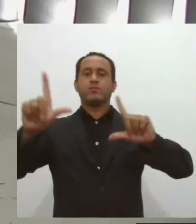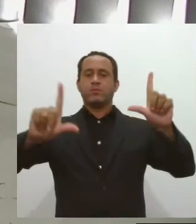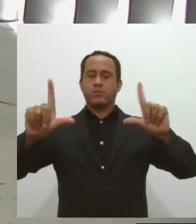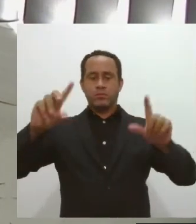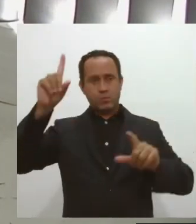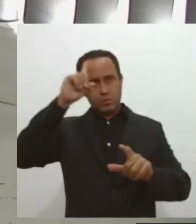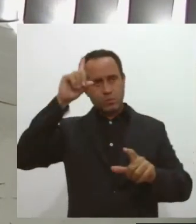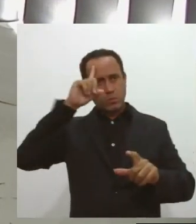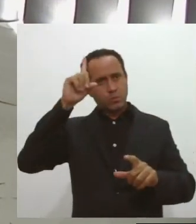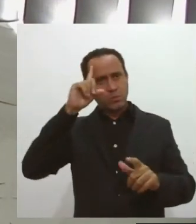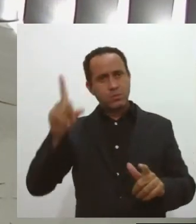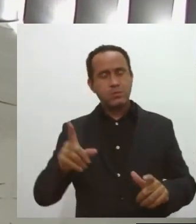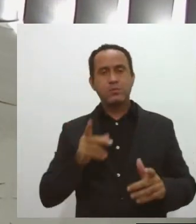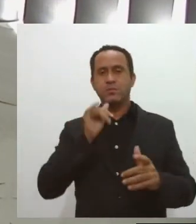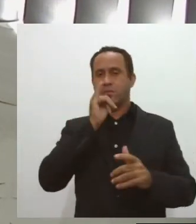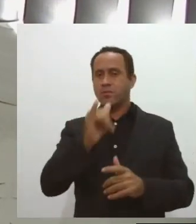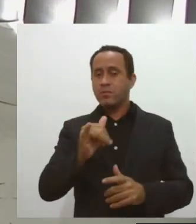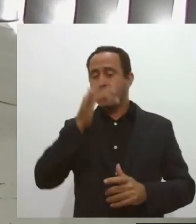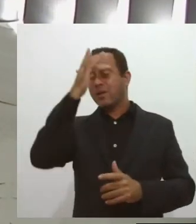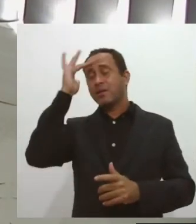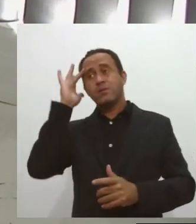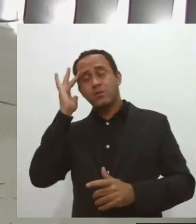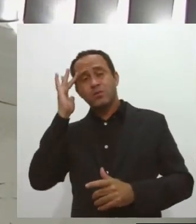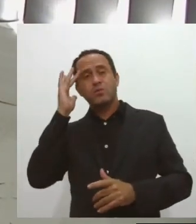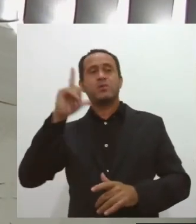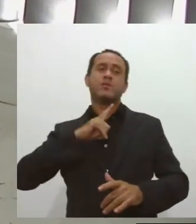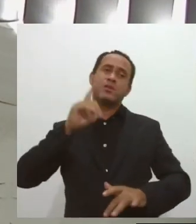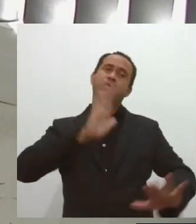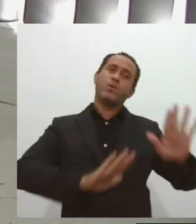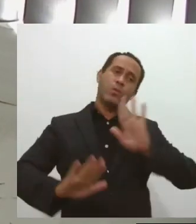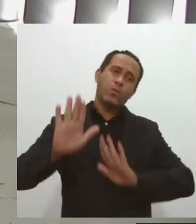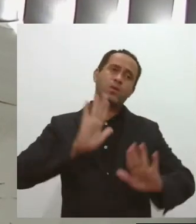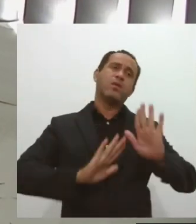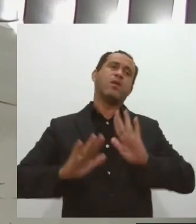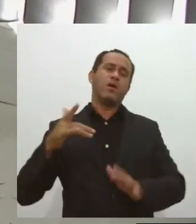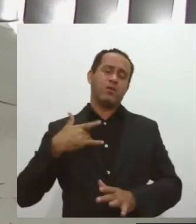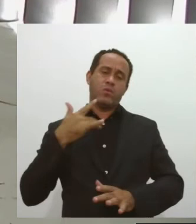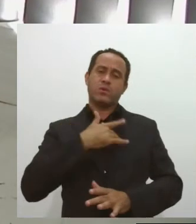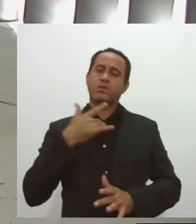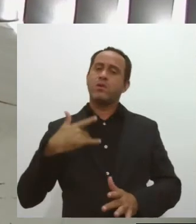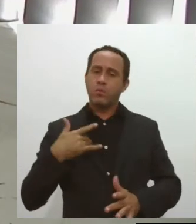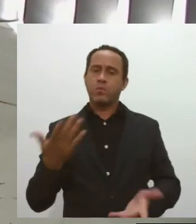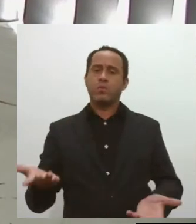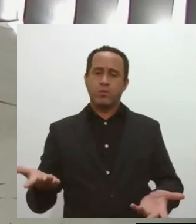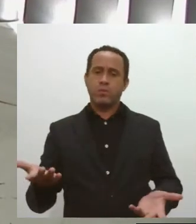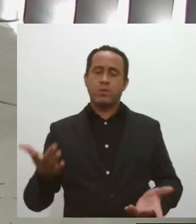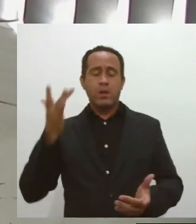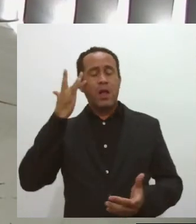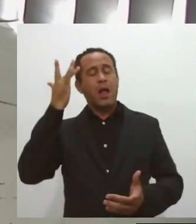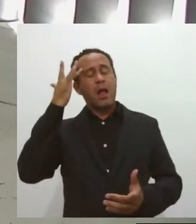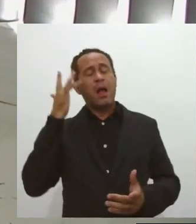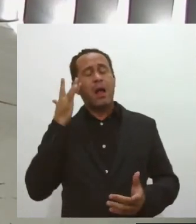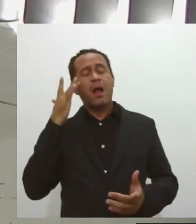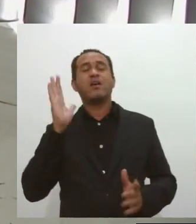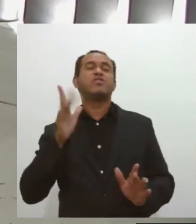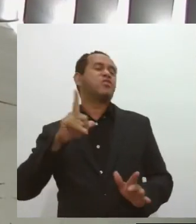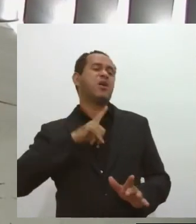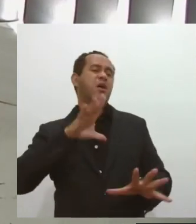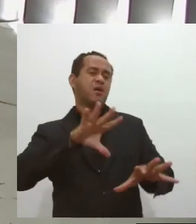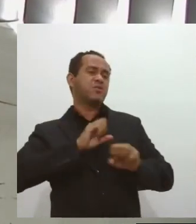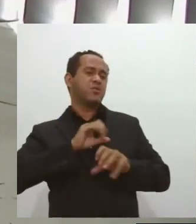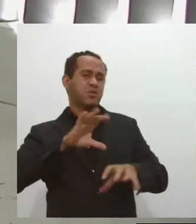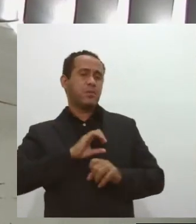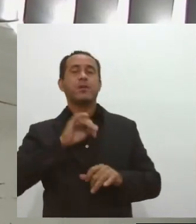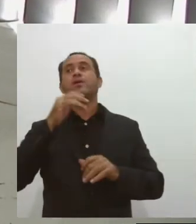programas, para que as pessoas tomem os devidos cuidados de verdade, né? Muitas pessoas acham, ah, já tive Covid, já vi várias